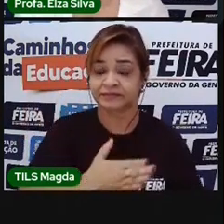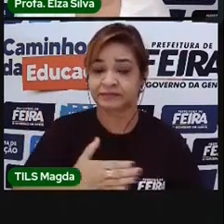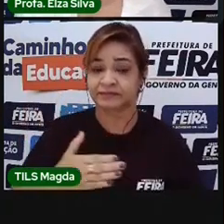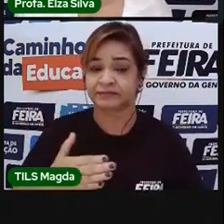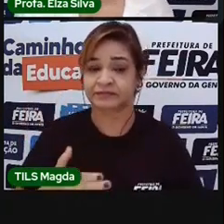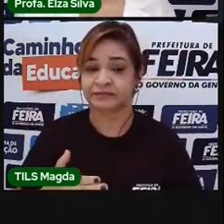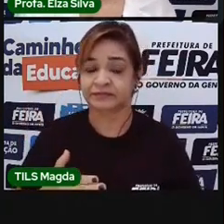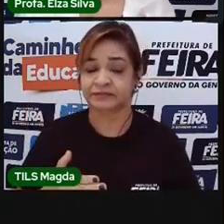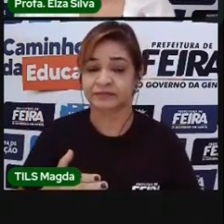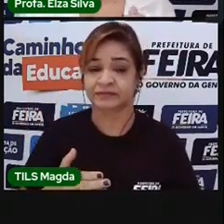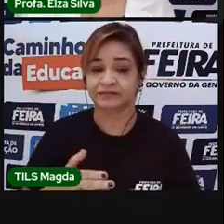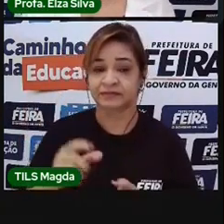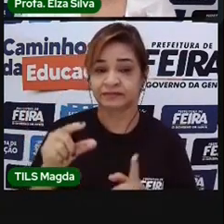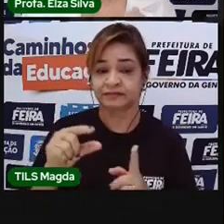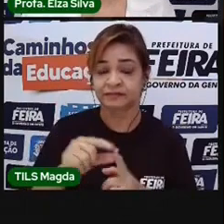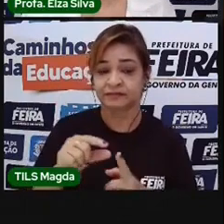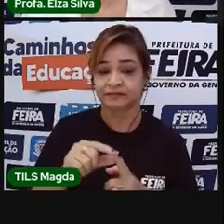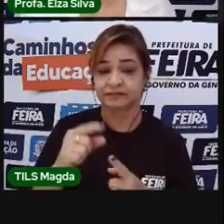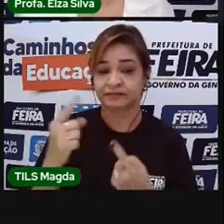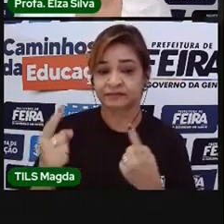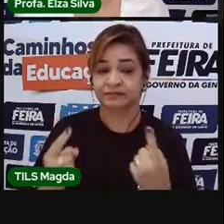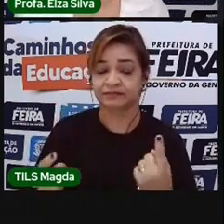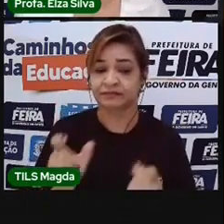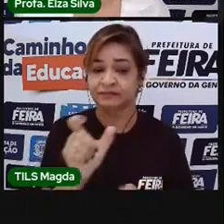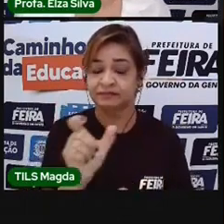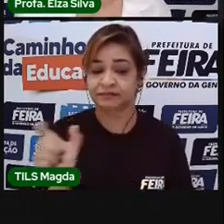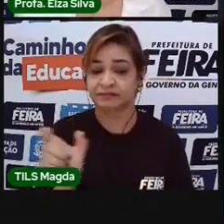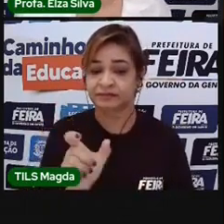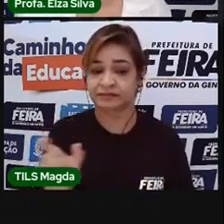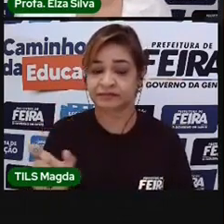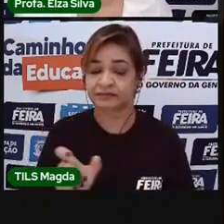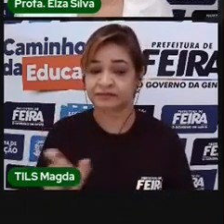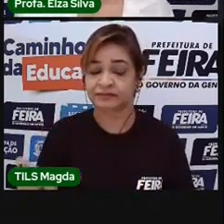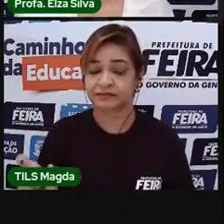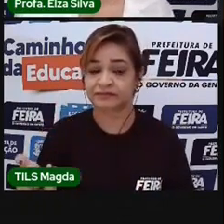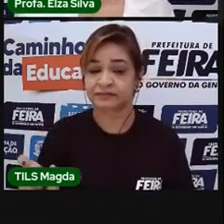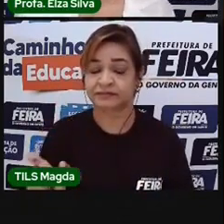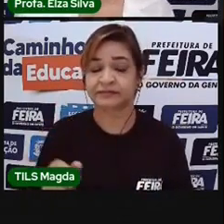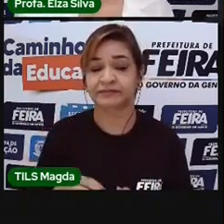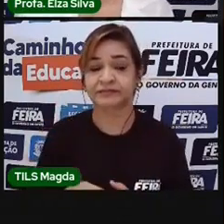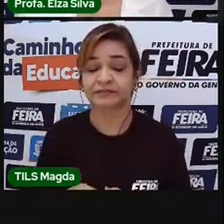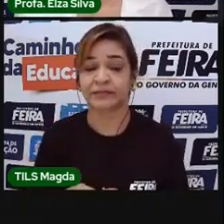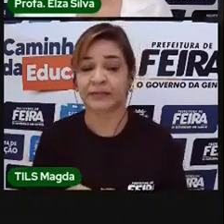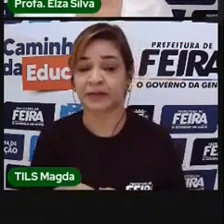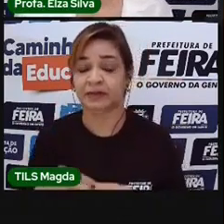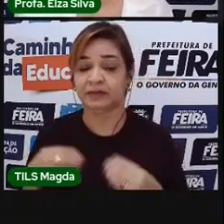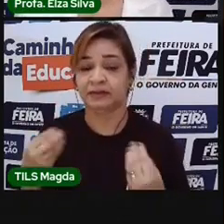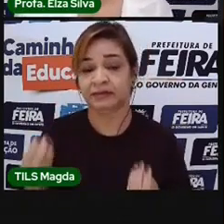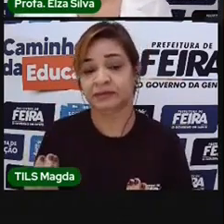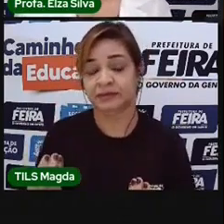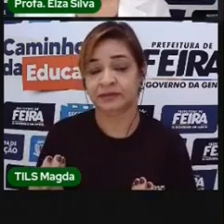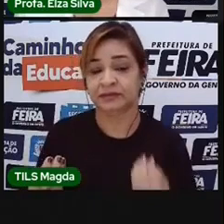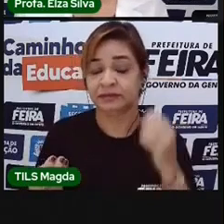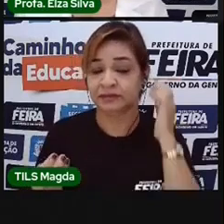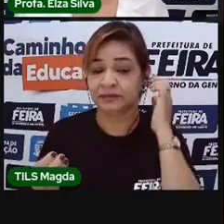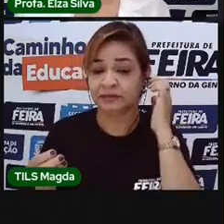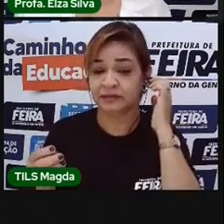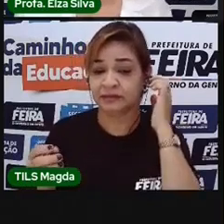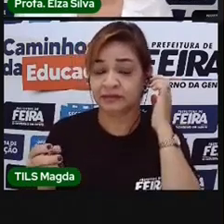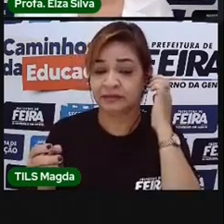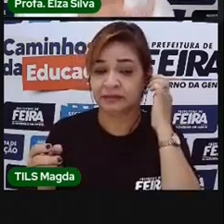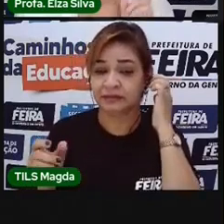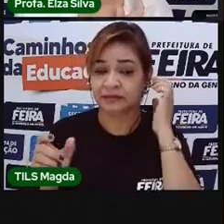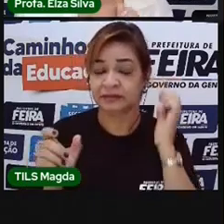palavras. Em cada linha você digita uma palavra. Onde tem a palavrinha size, é tamanho.